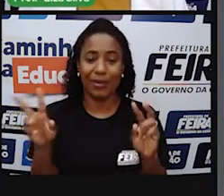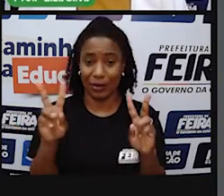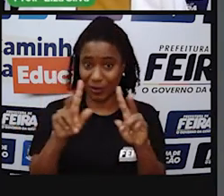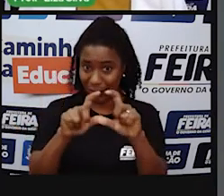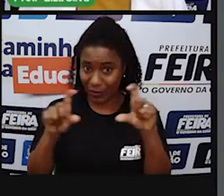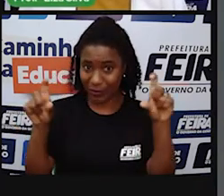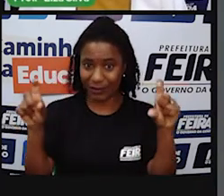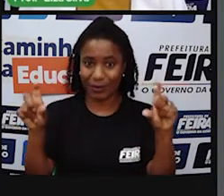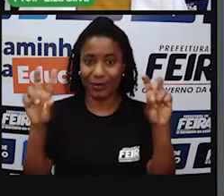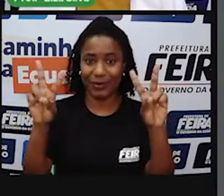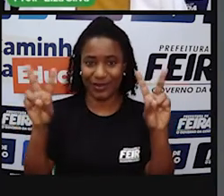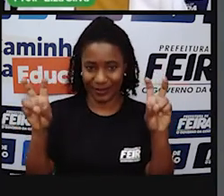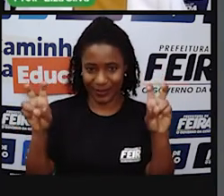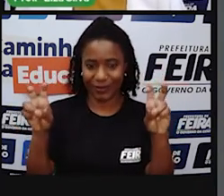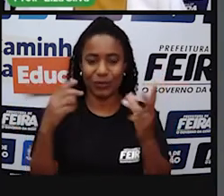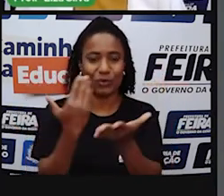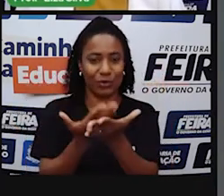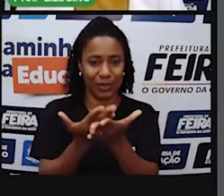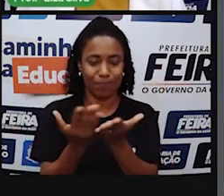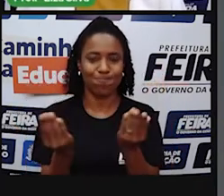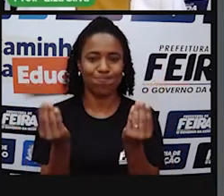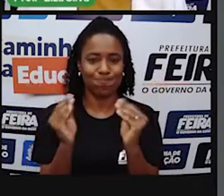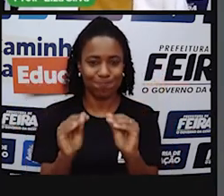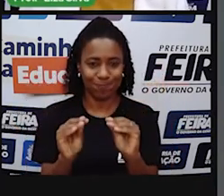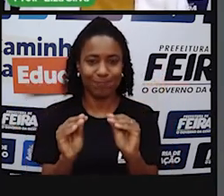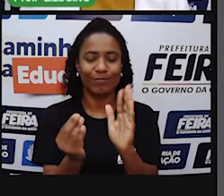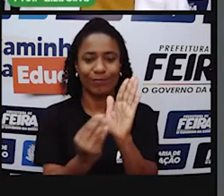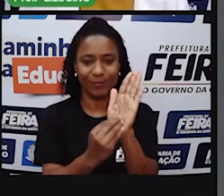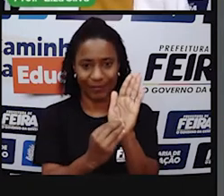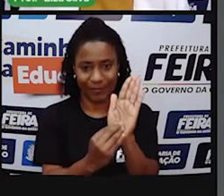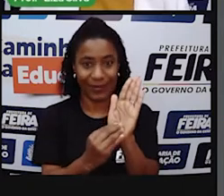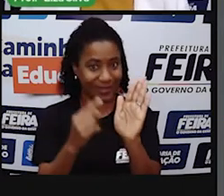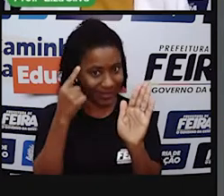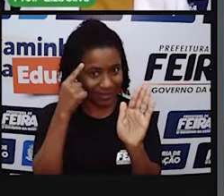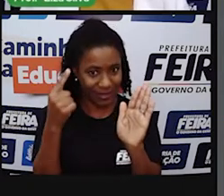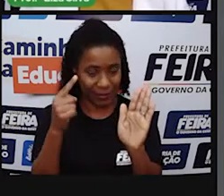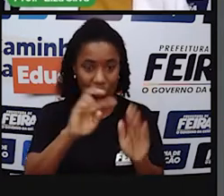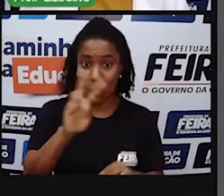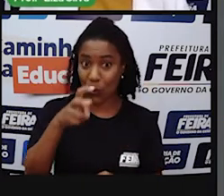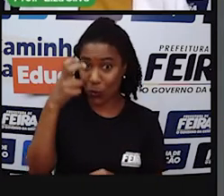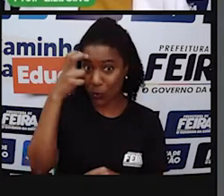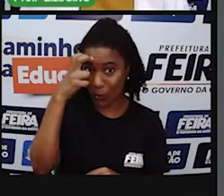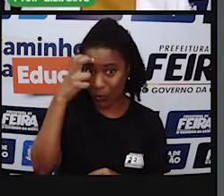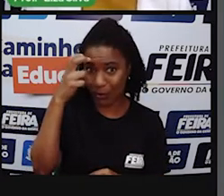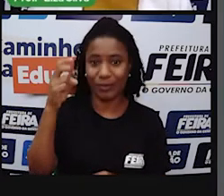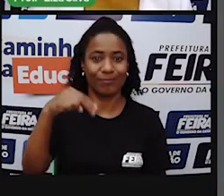Theme, o tema que nós vamos discutir. Cultura nordestina.